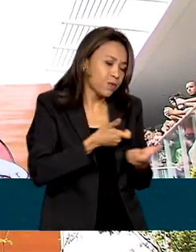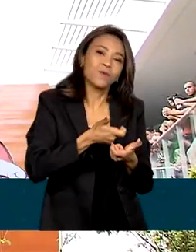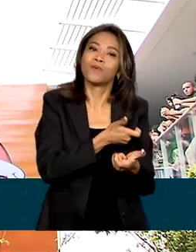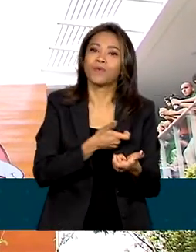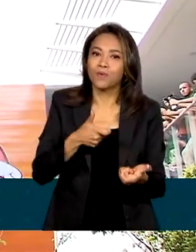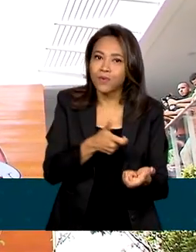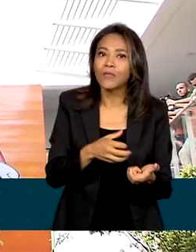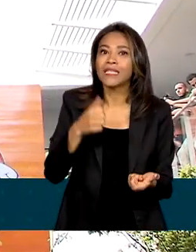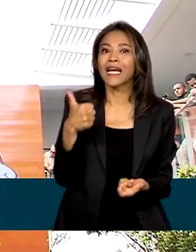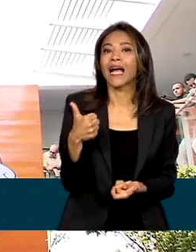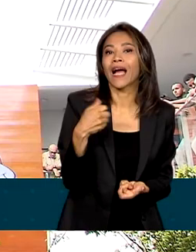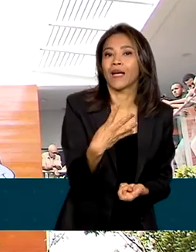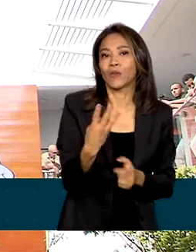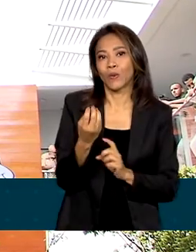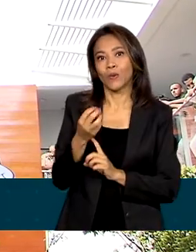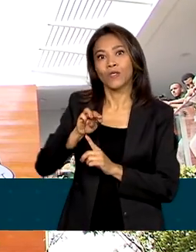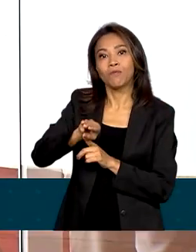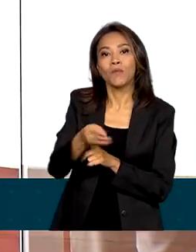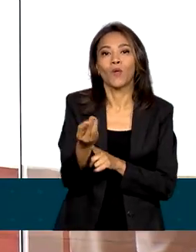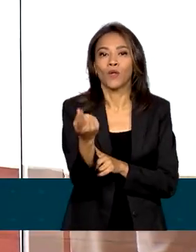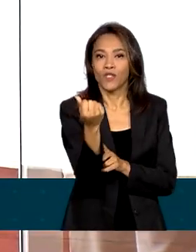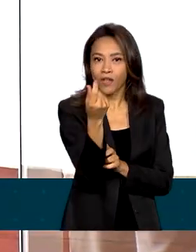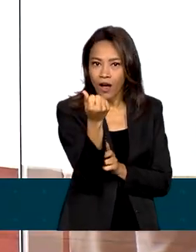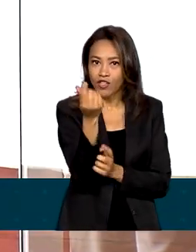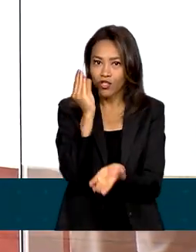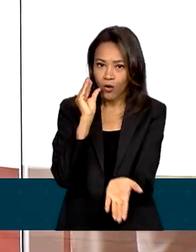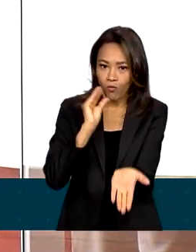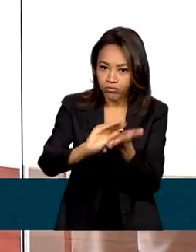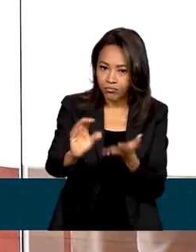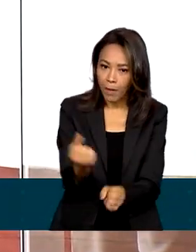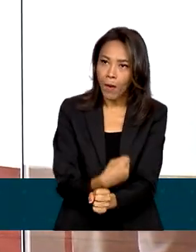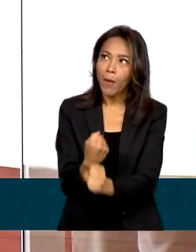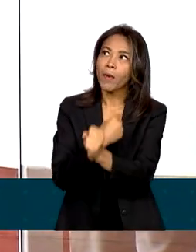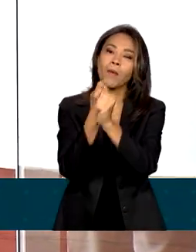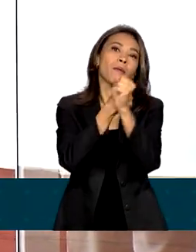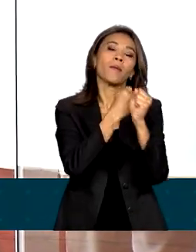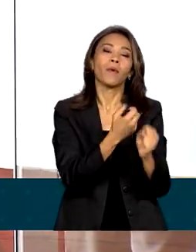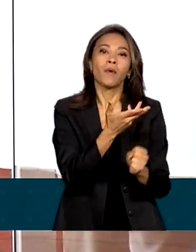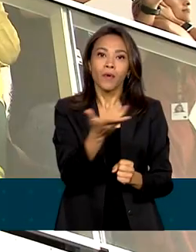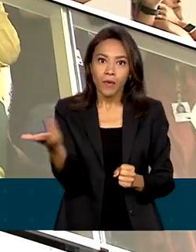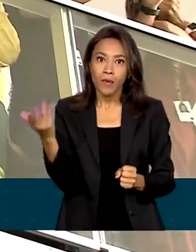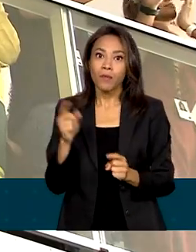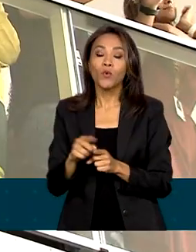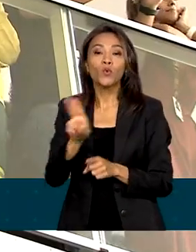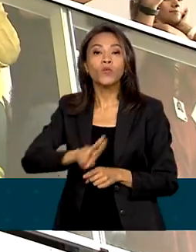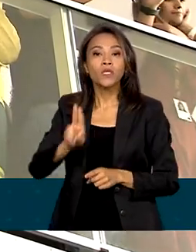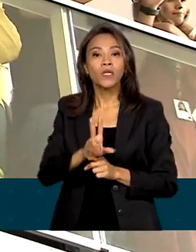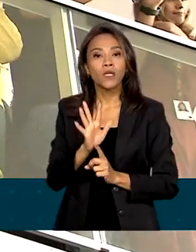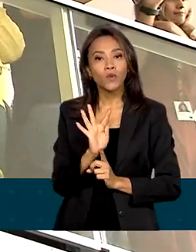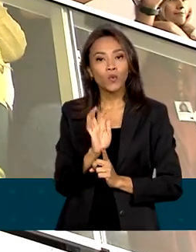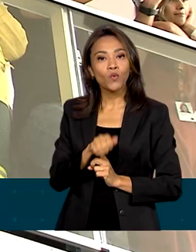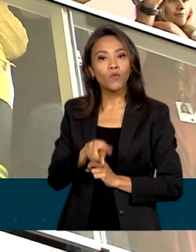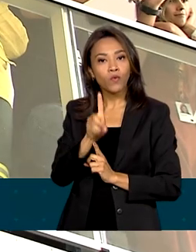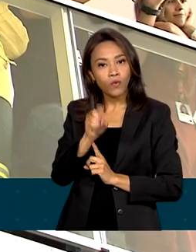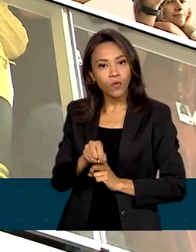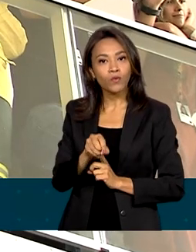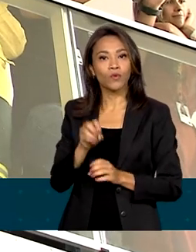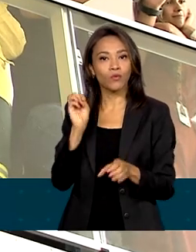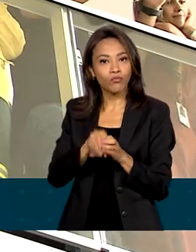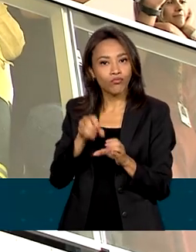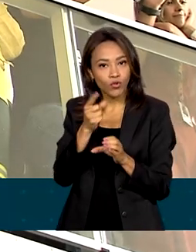Obra de 14 milhões de reais, financiada com recursos do Fundo Amazônia. Resultado de doações